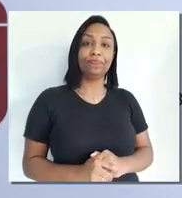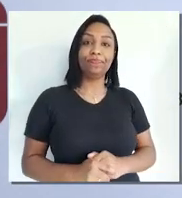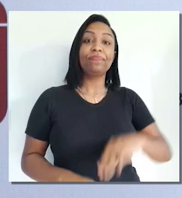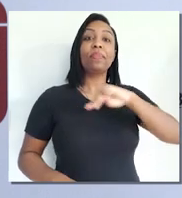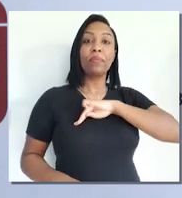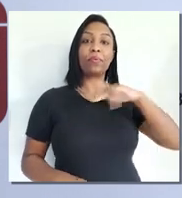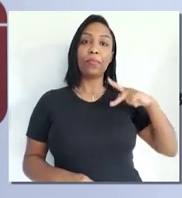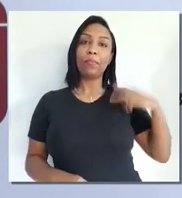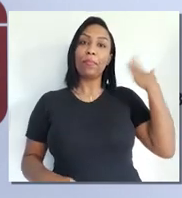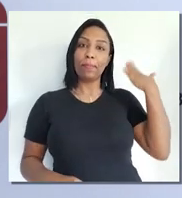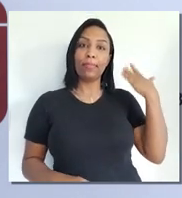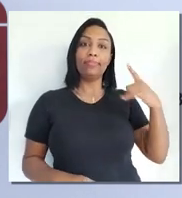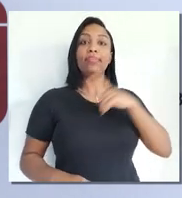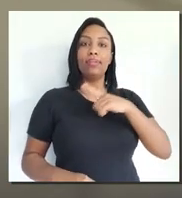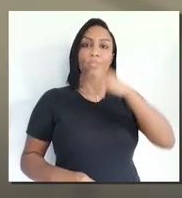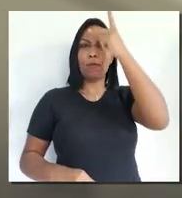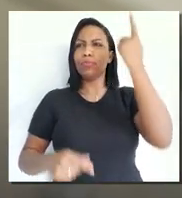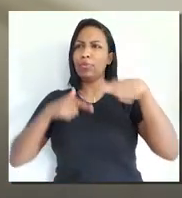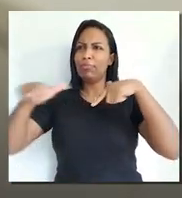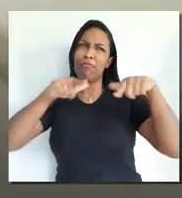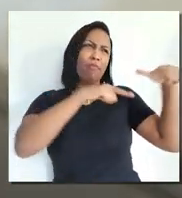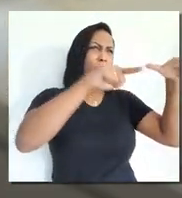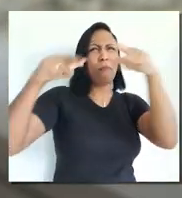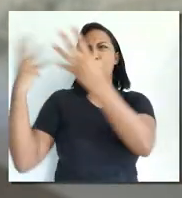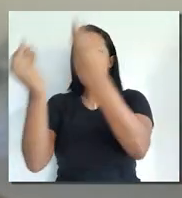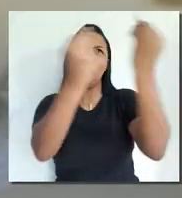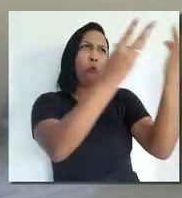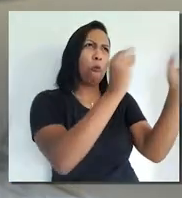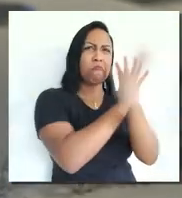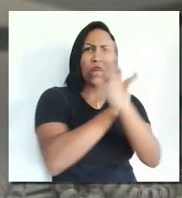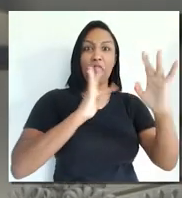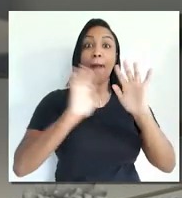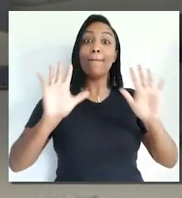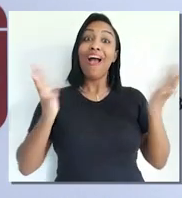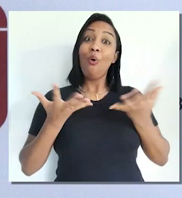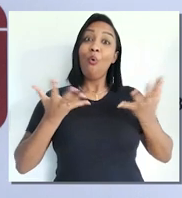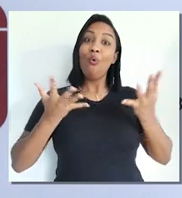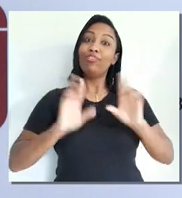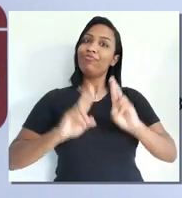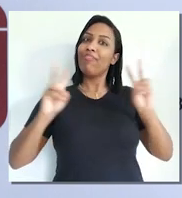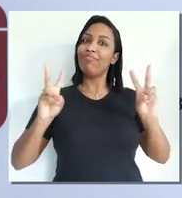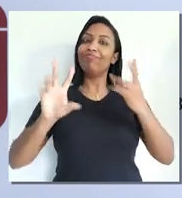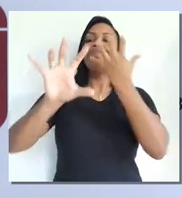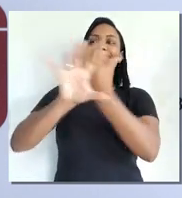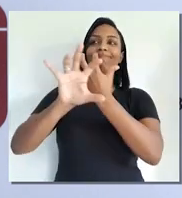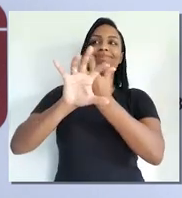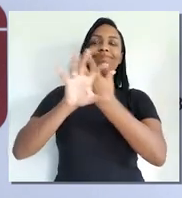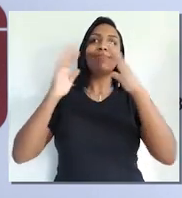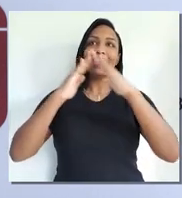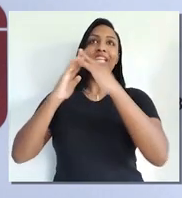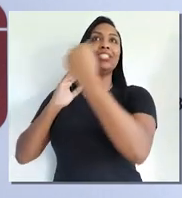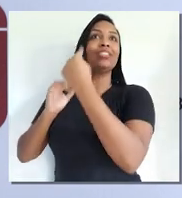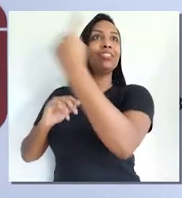trabalho presente, A gente tinha servidores o tempo todo dentro da instituição. Hoje, a gente está num trabalho remoto, porque a missão do Ministério Público é essa, é